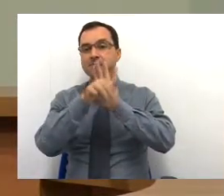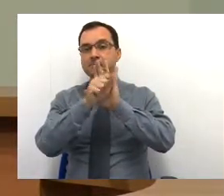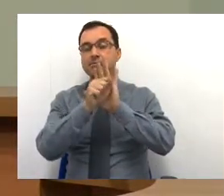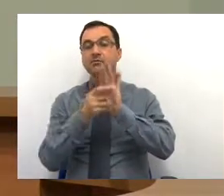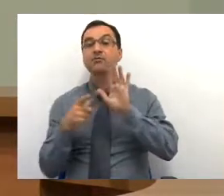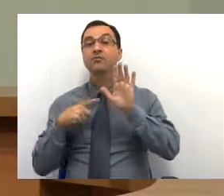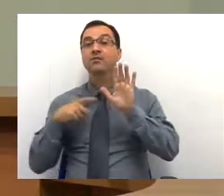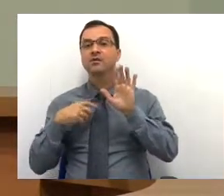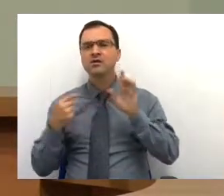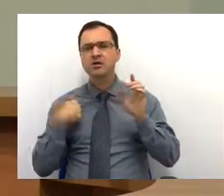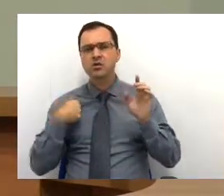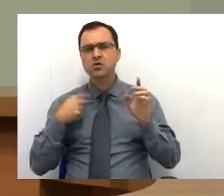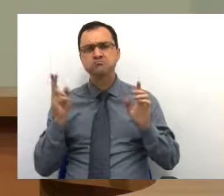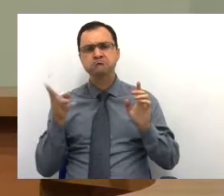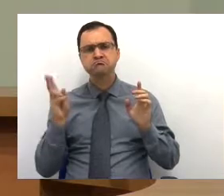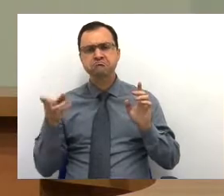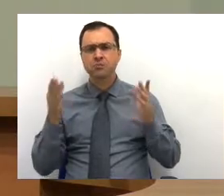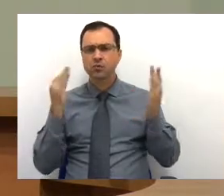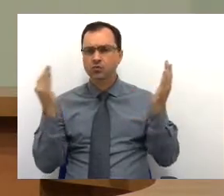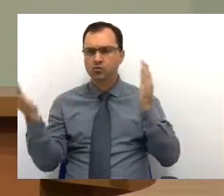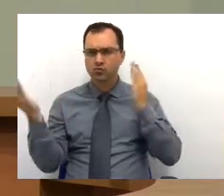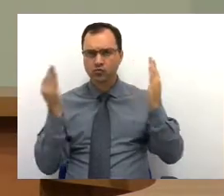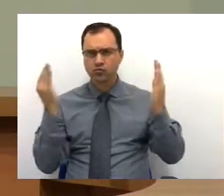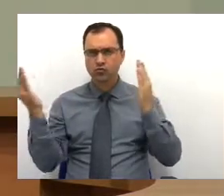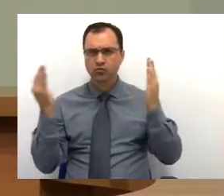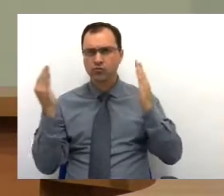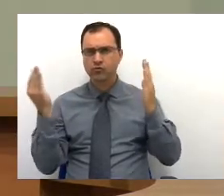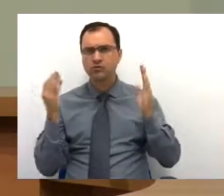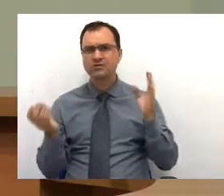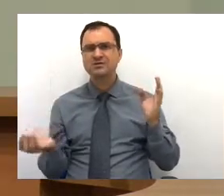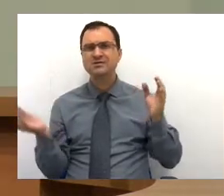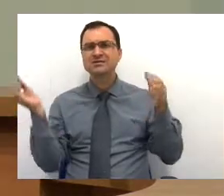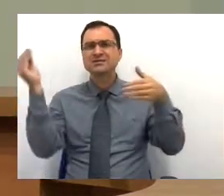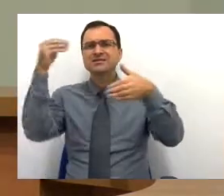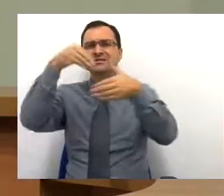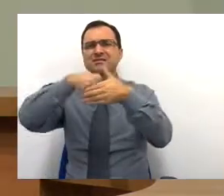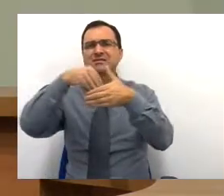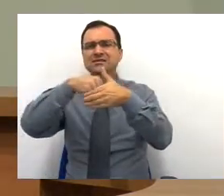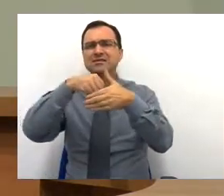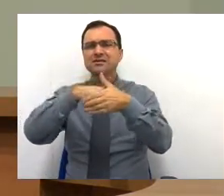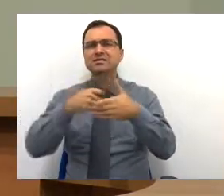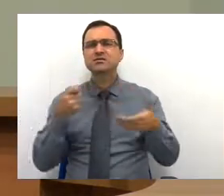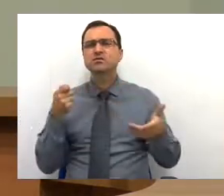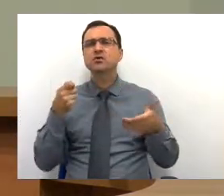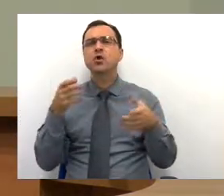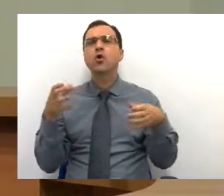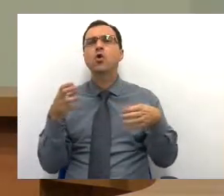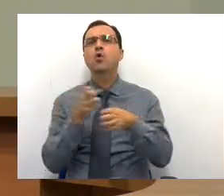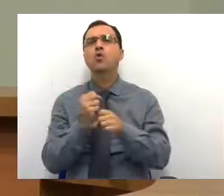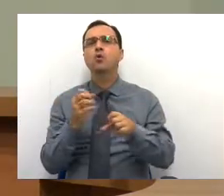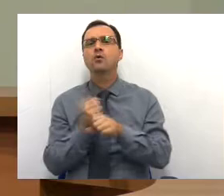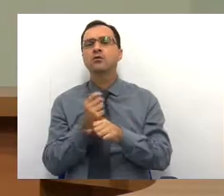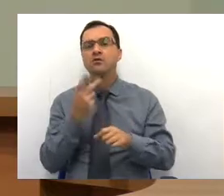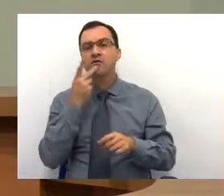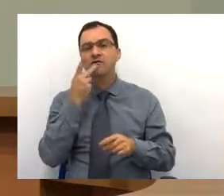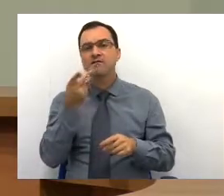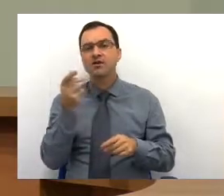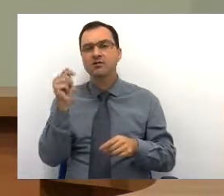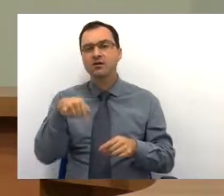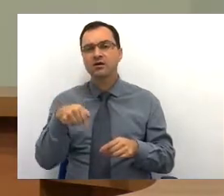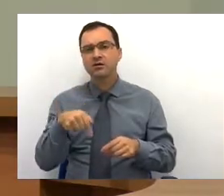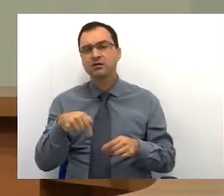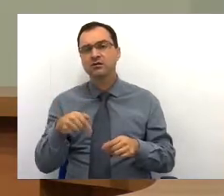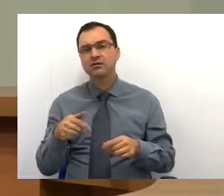existe minha dúvida a respeito da centralização das compras. Pelo que foi falado aqui nesta mesma